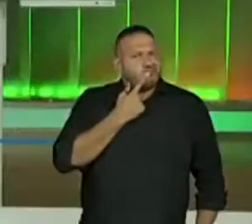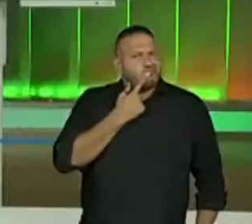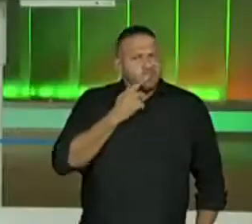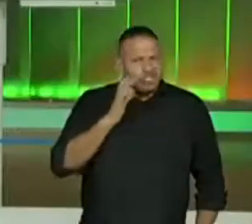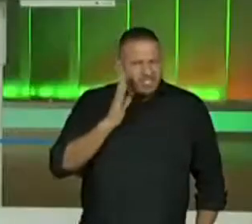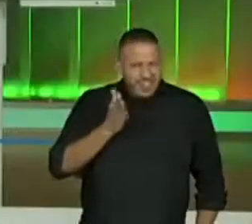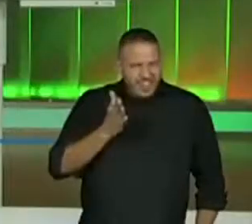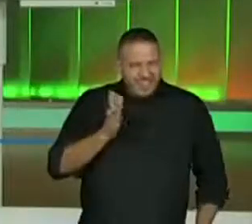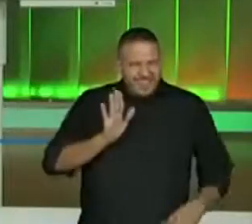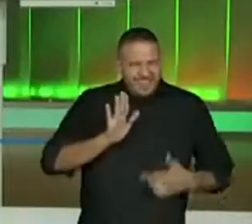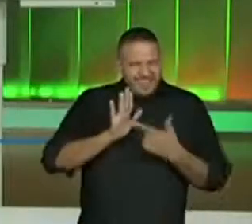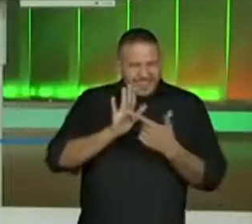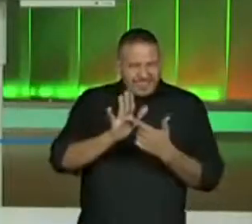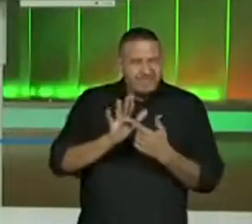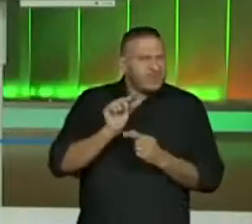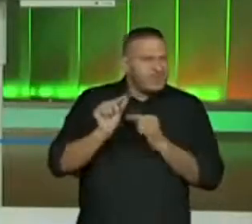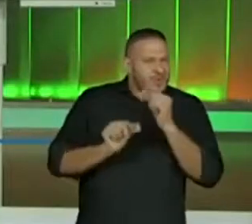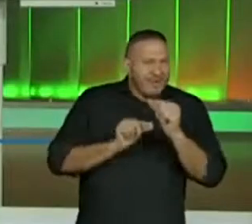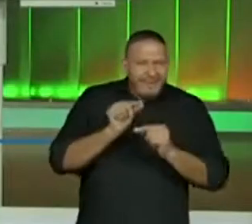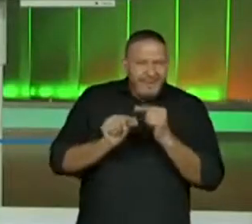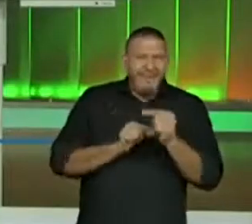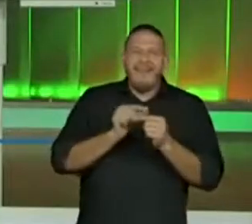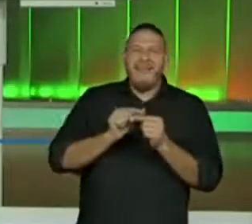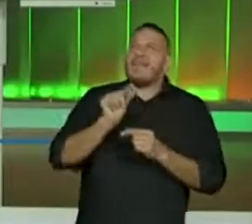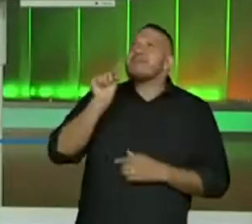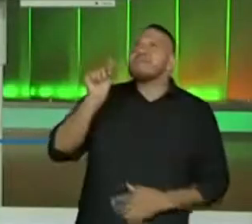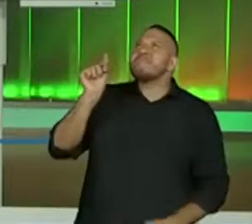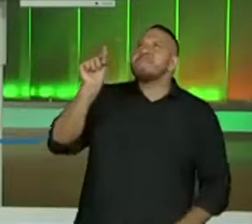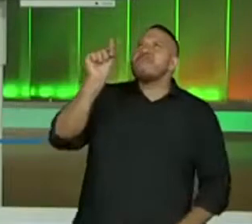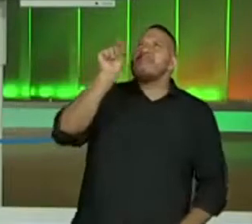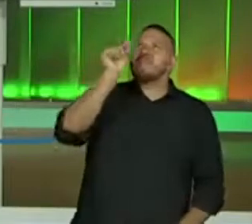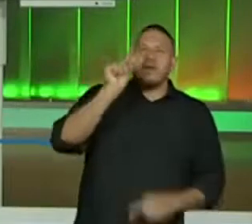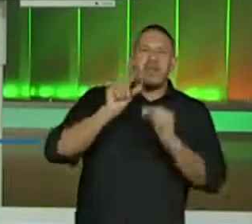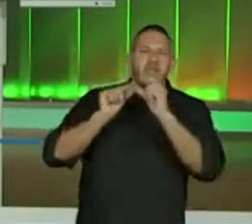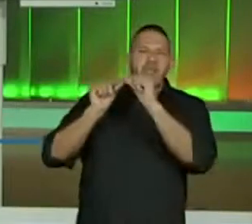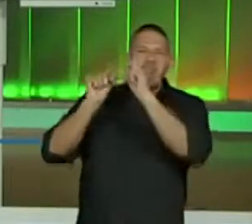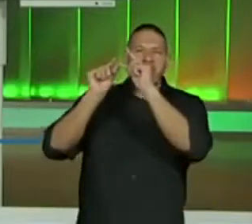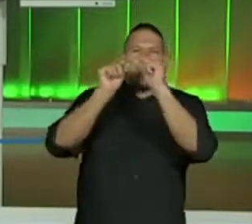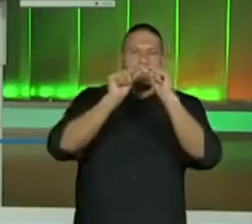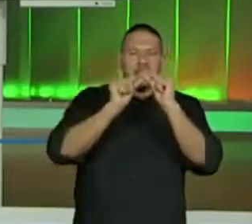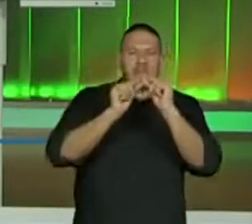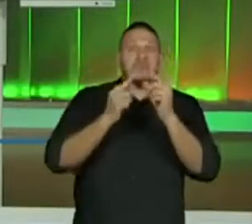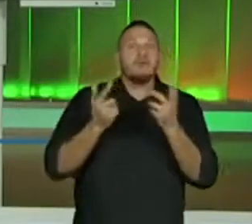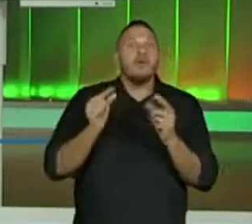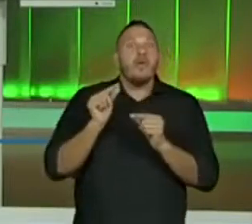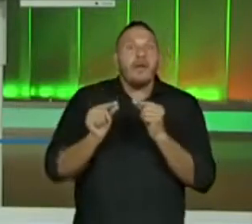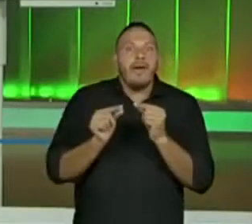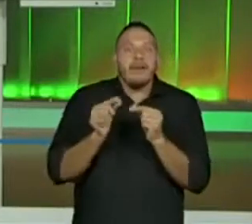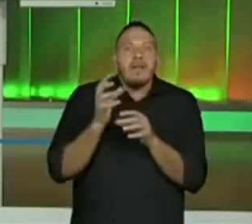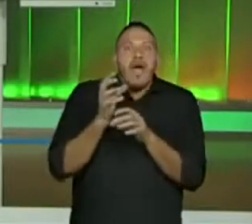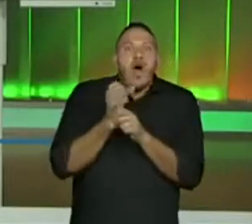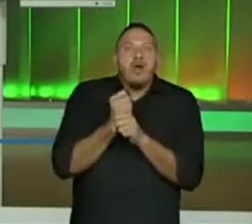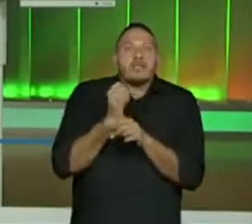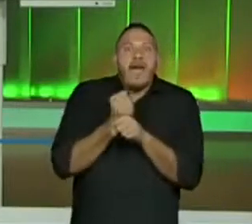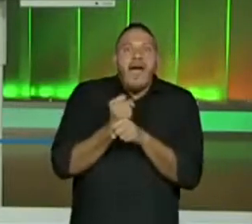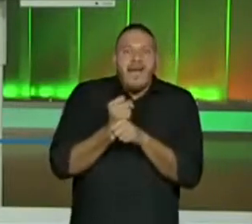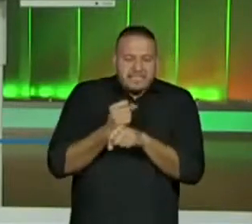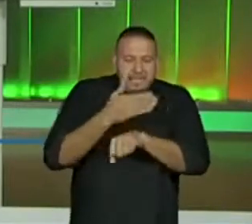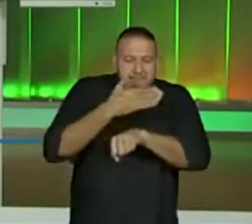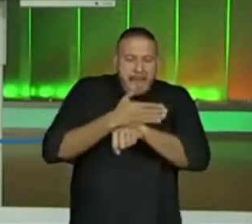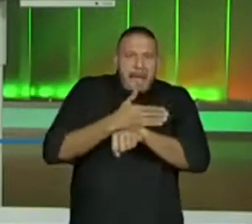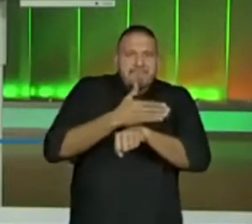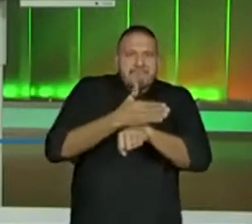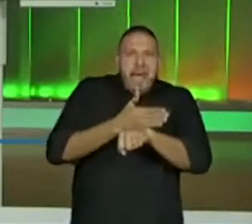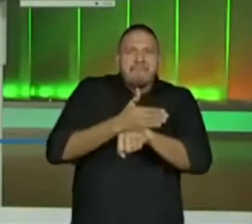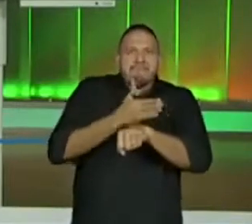apareceu à tona a utilidade dessas constelações a contagem e a marcação do tempo